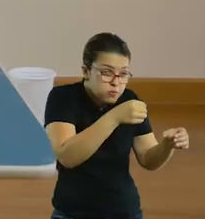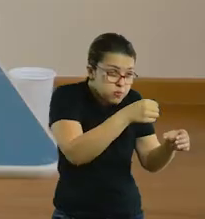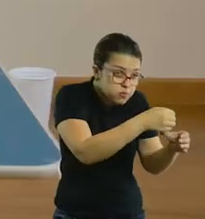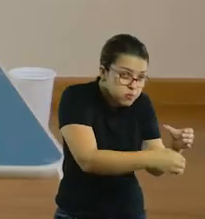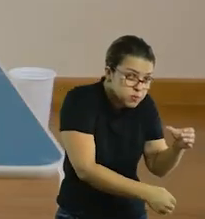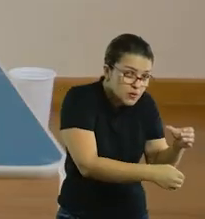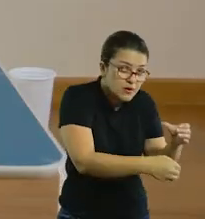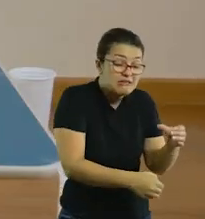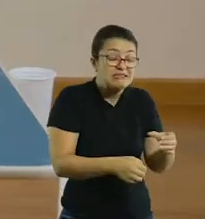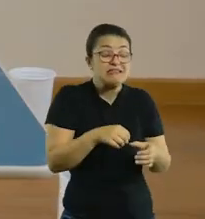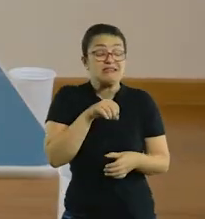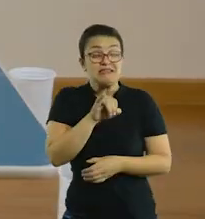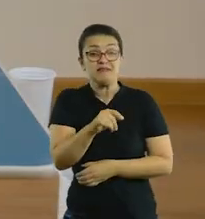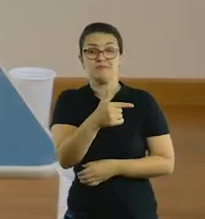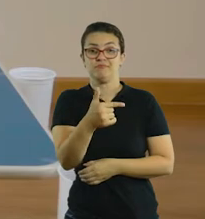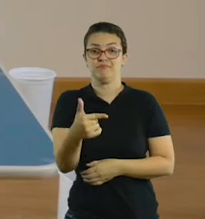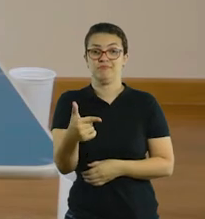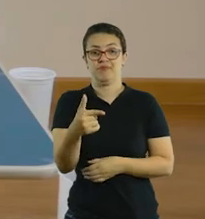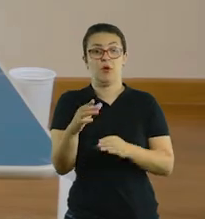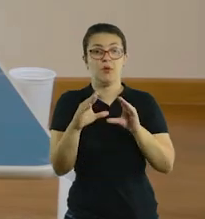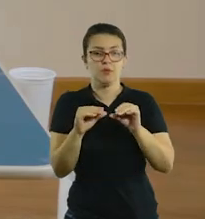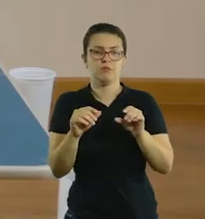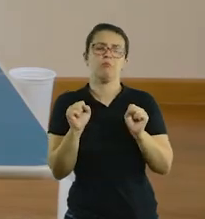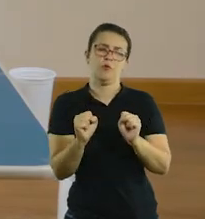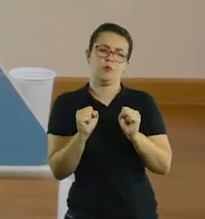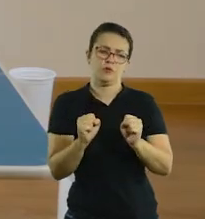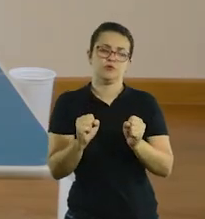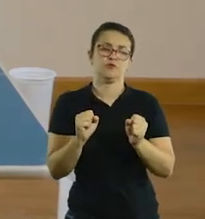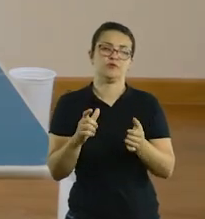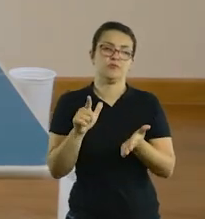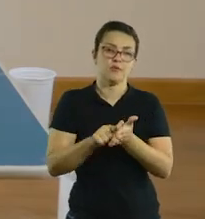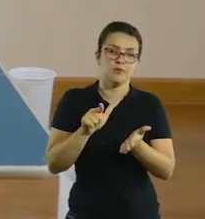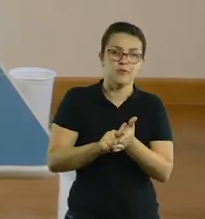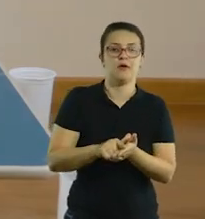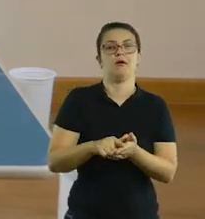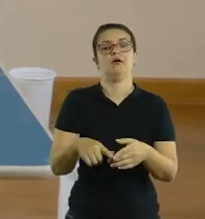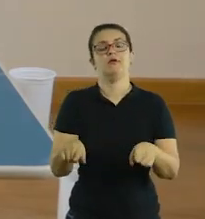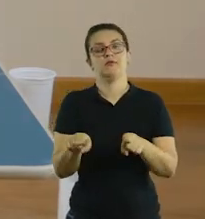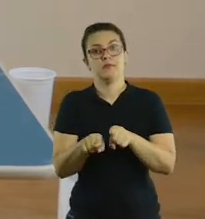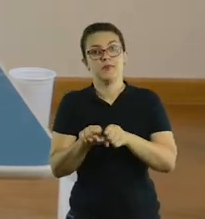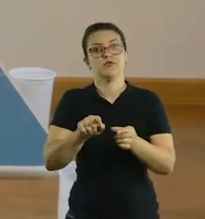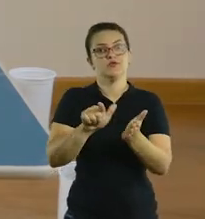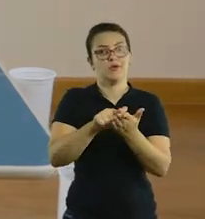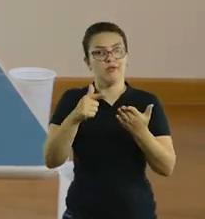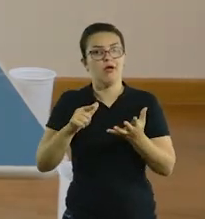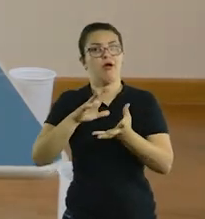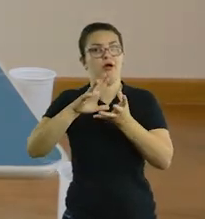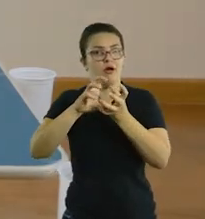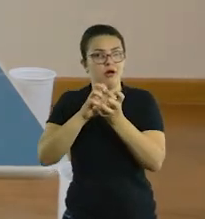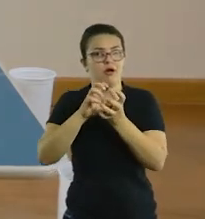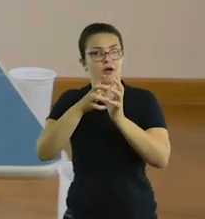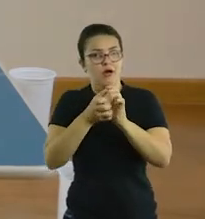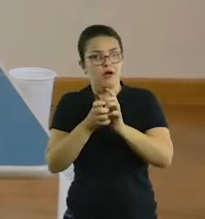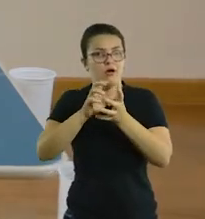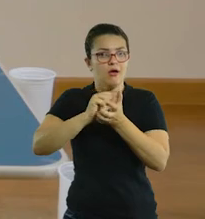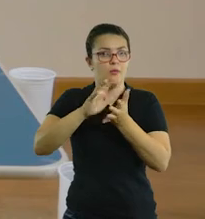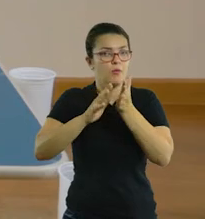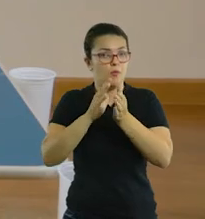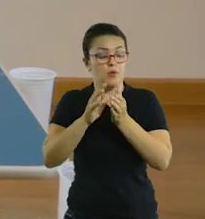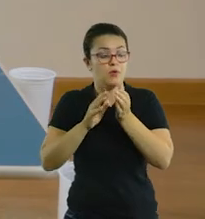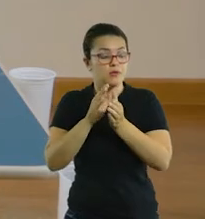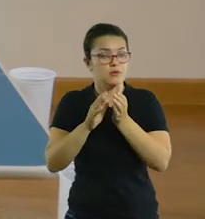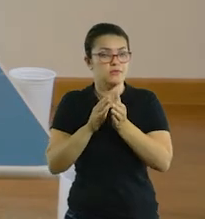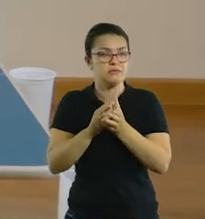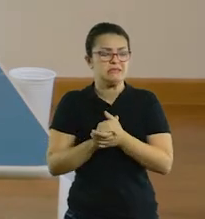E se você não tiver algodão em casa, você pode fazer com bolinha de papel também, jornal que é mais leve. Se você não, se a criança